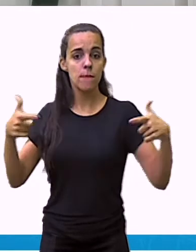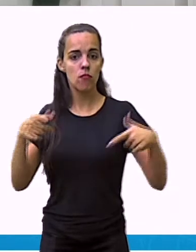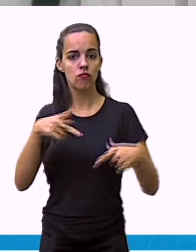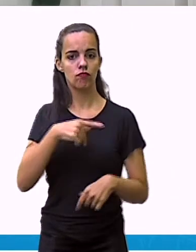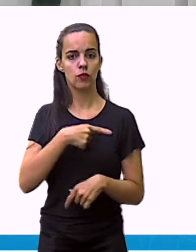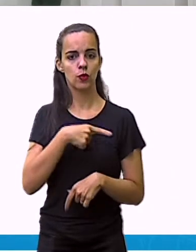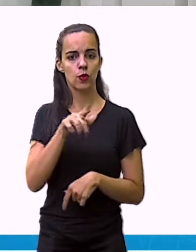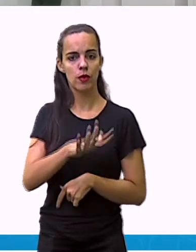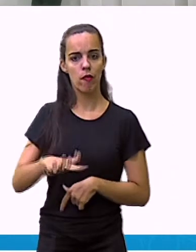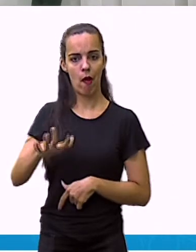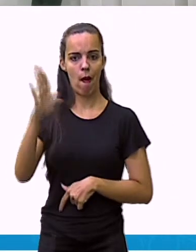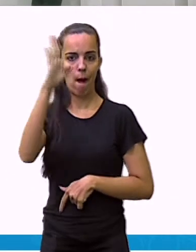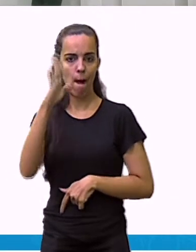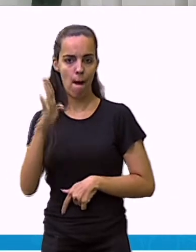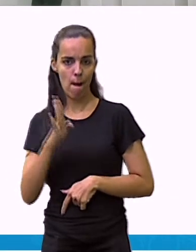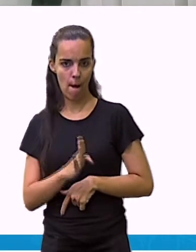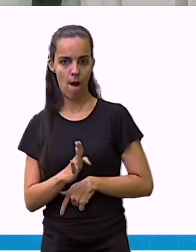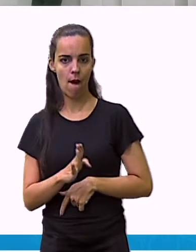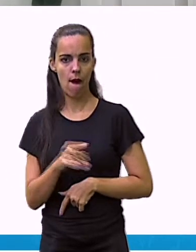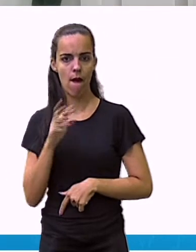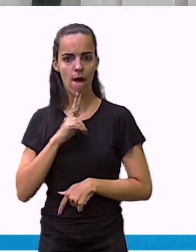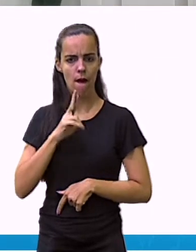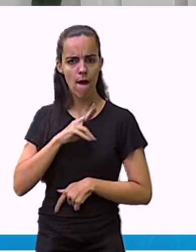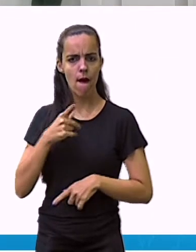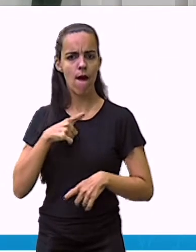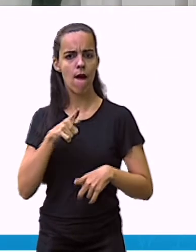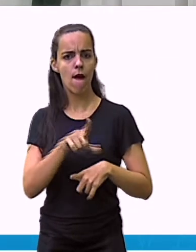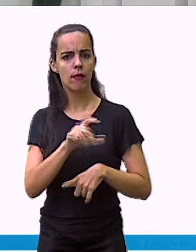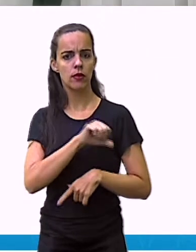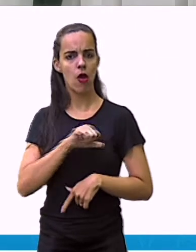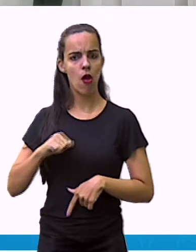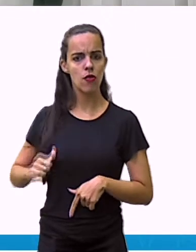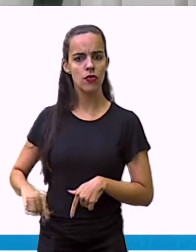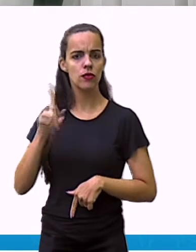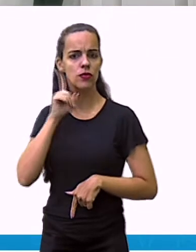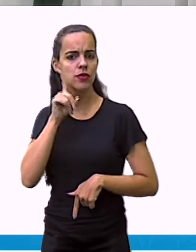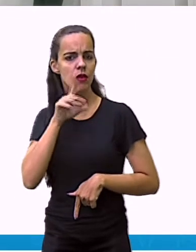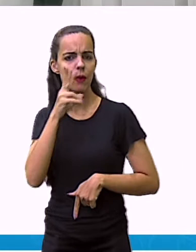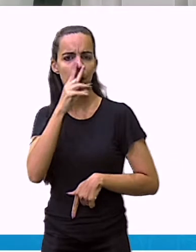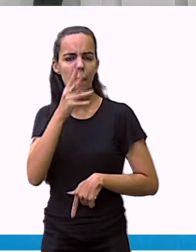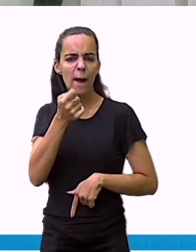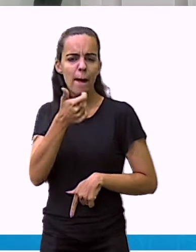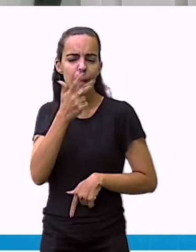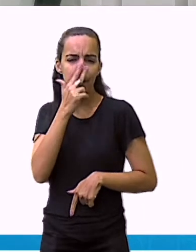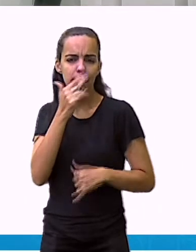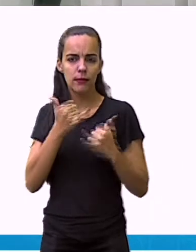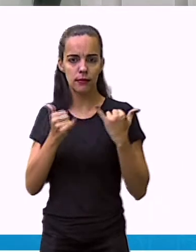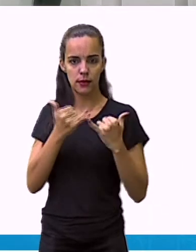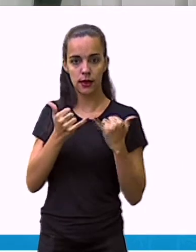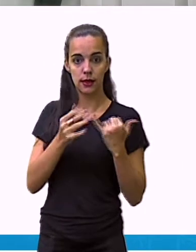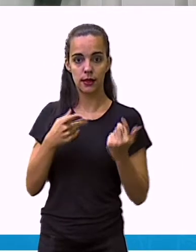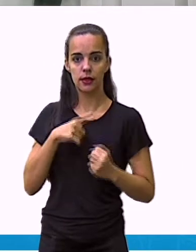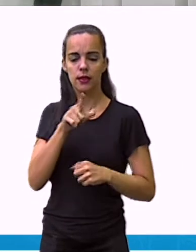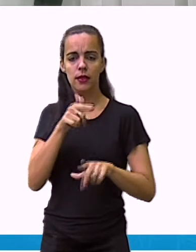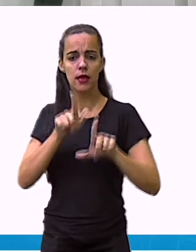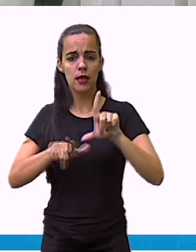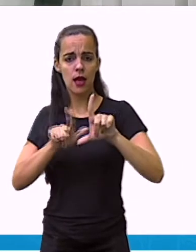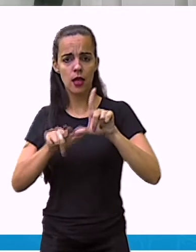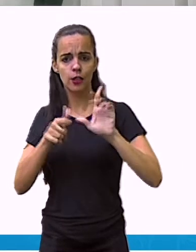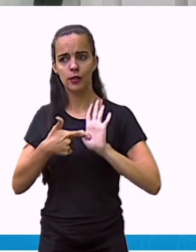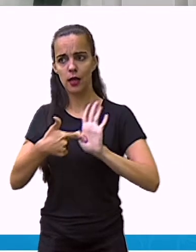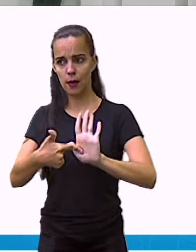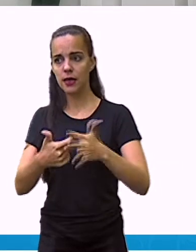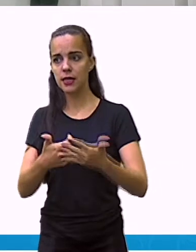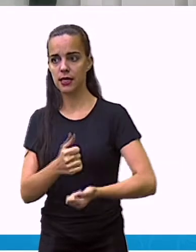vamos olhar isso? Através da nossa legenda. Perceba que a Rússia é a barra verde e o Brasil o